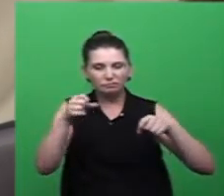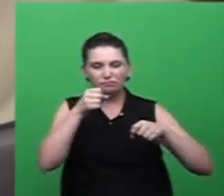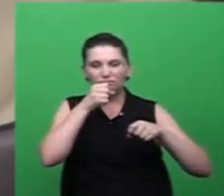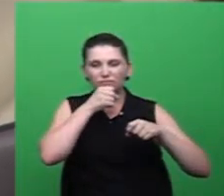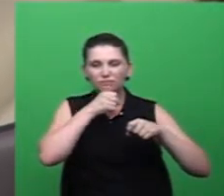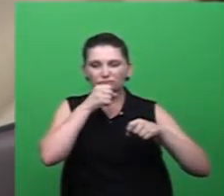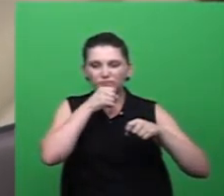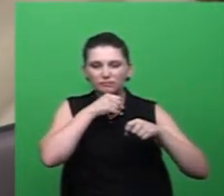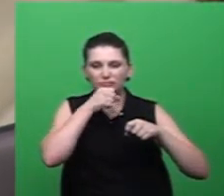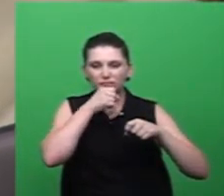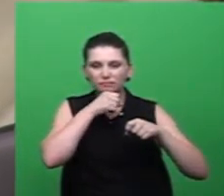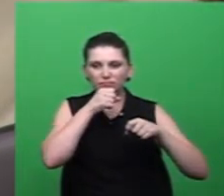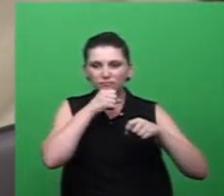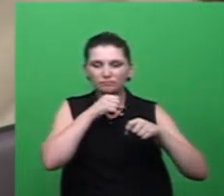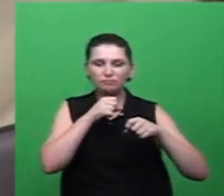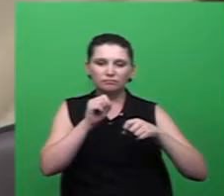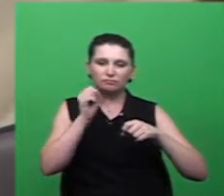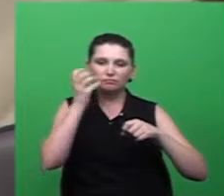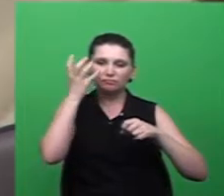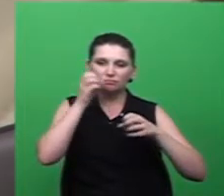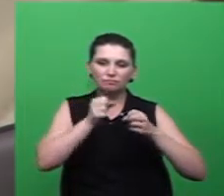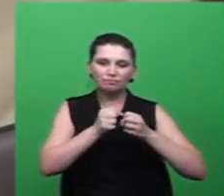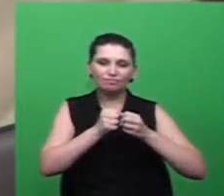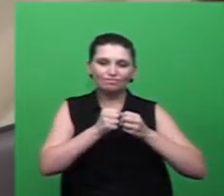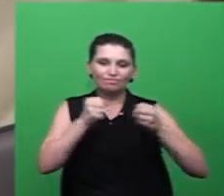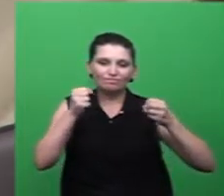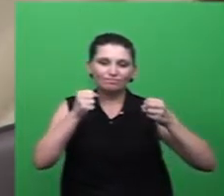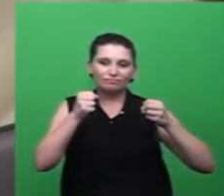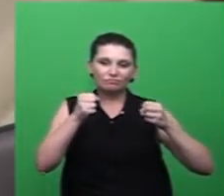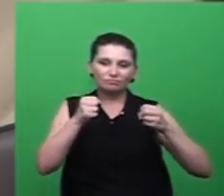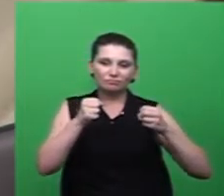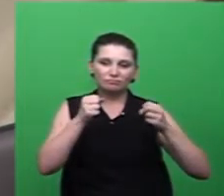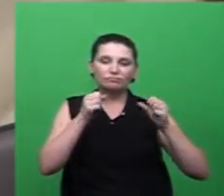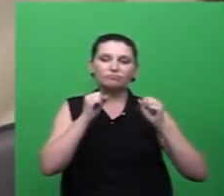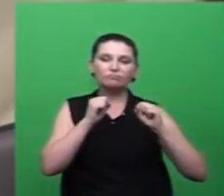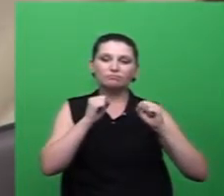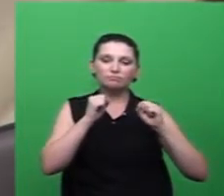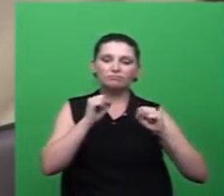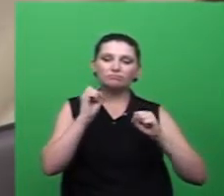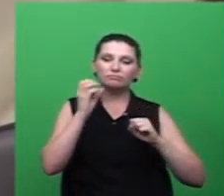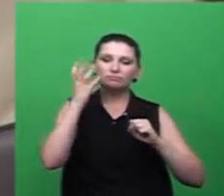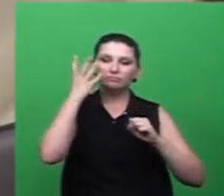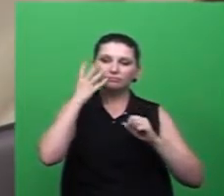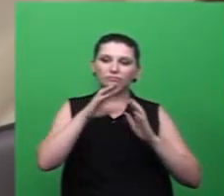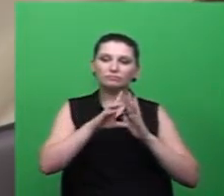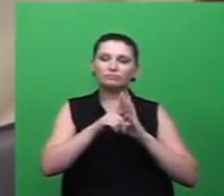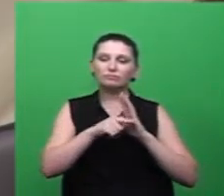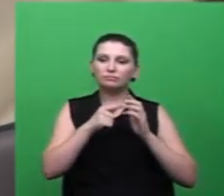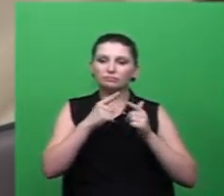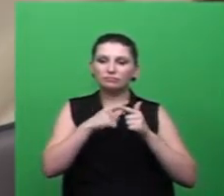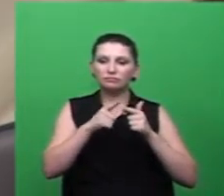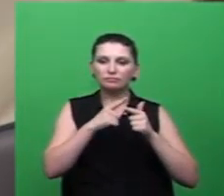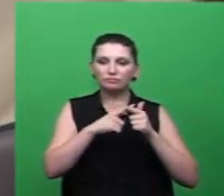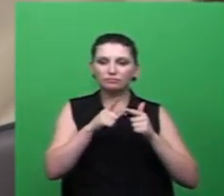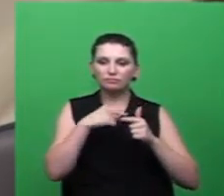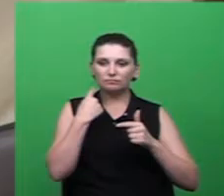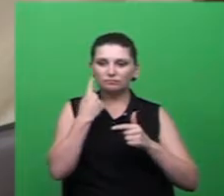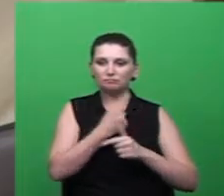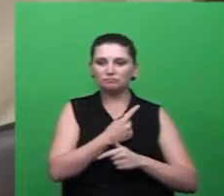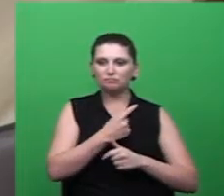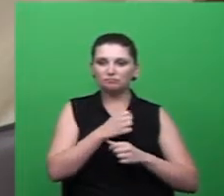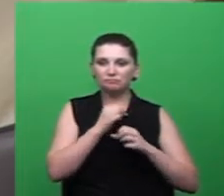muito antigas e com o passar do tempo acabam estourando e ocasionando esse tipo de problema nós